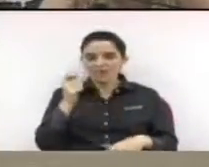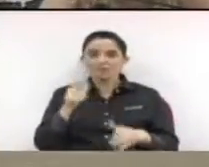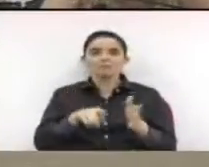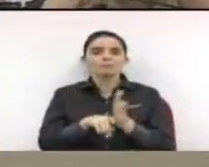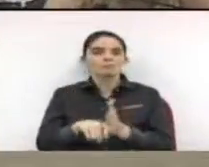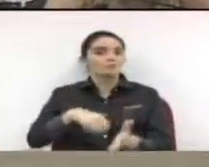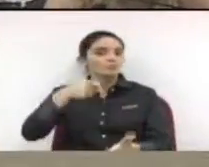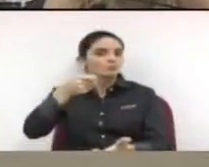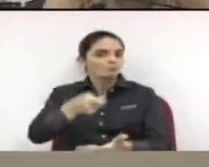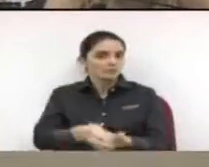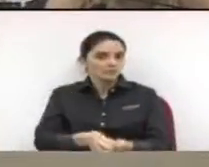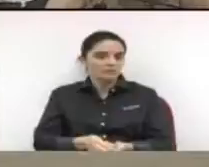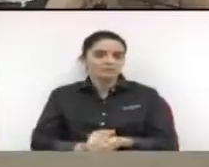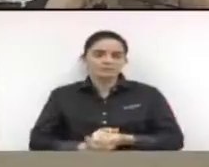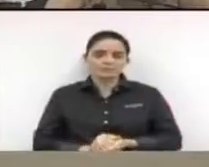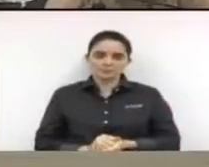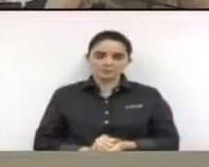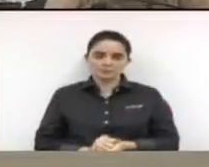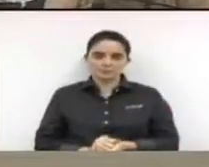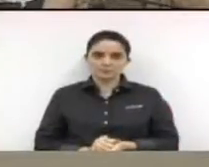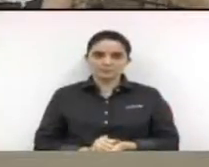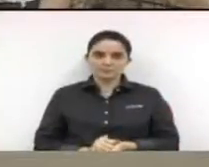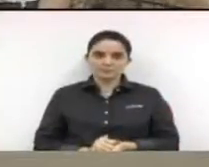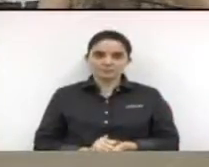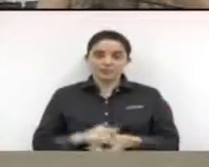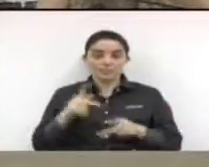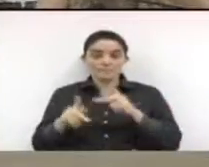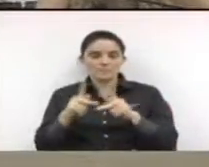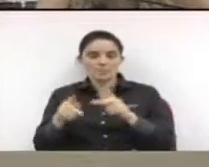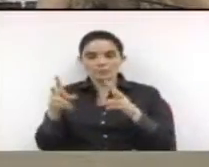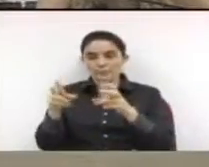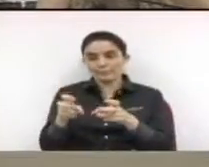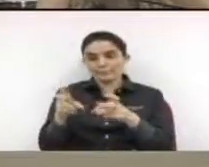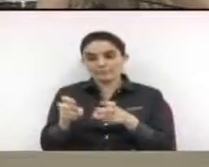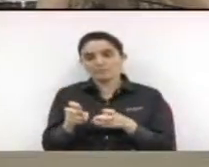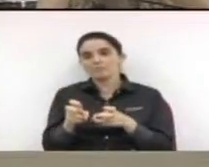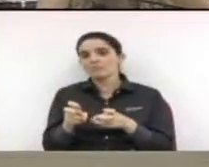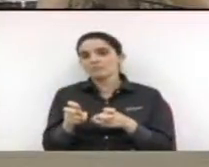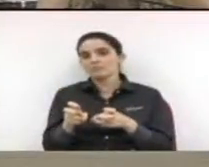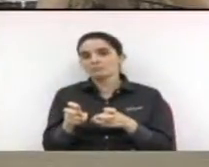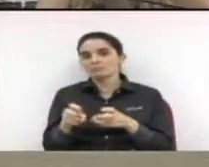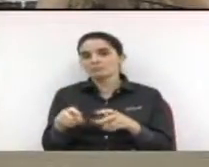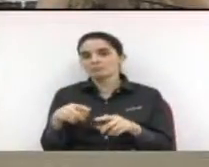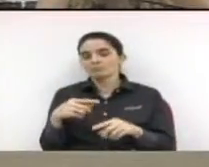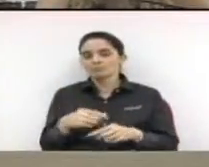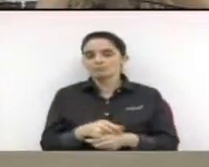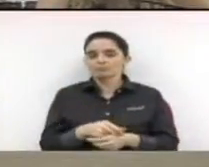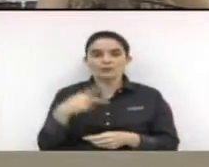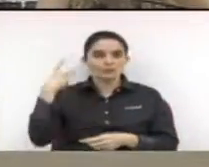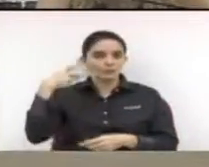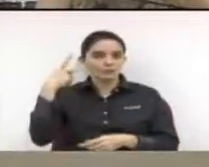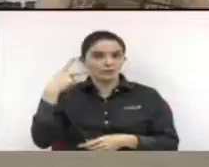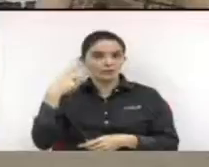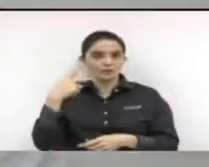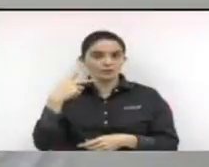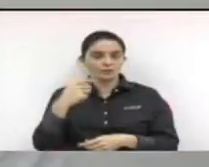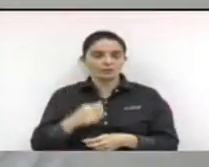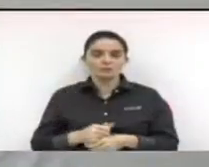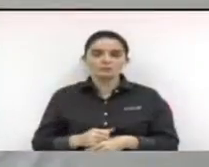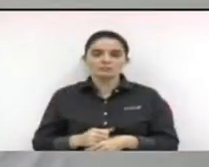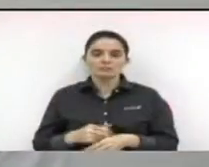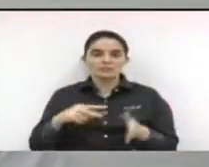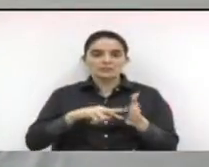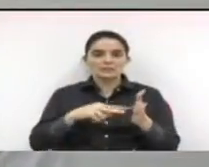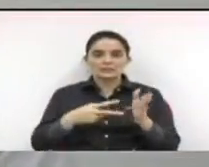execução e que garante o direito da população, visto que os vereadores são os representantes da população. É só isso, só para